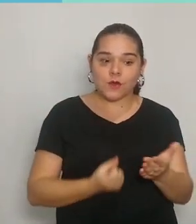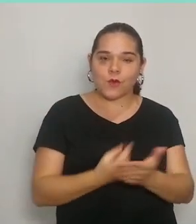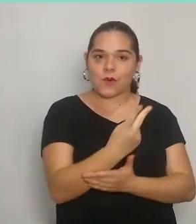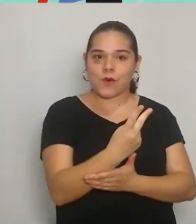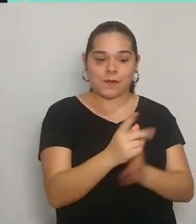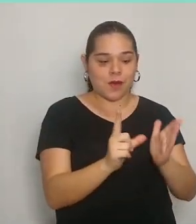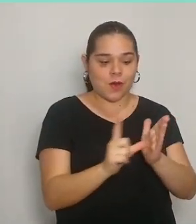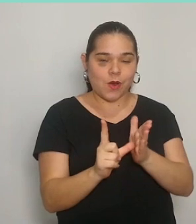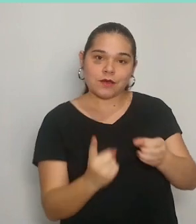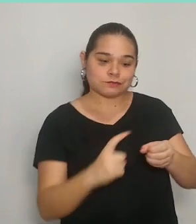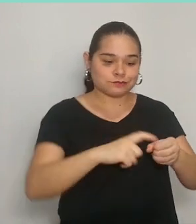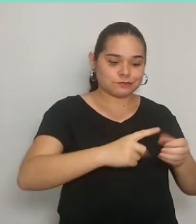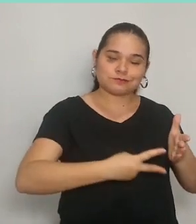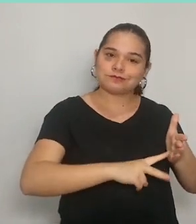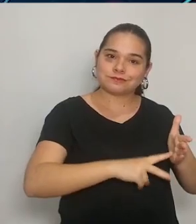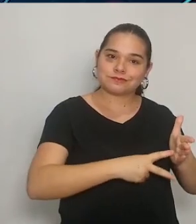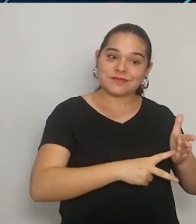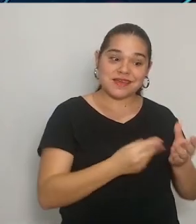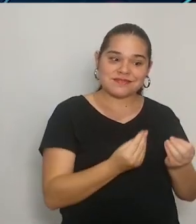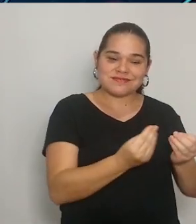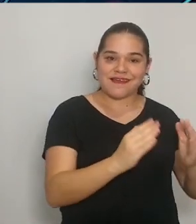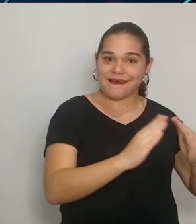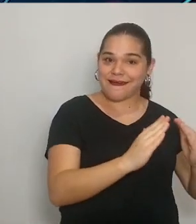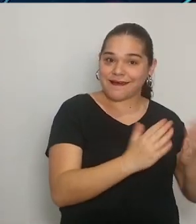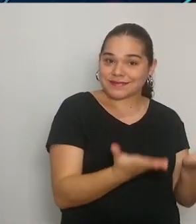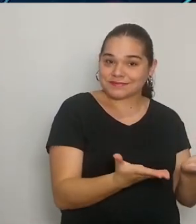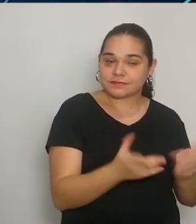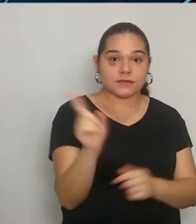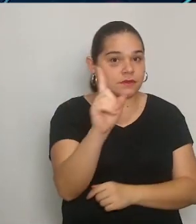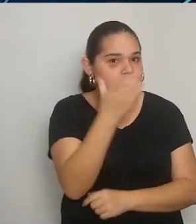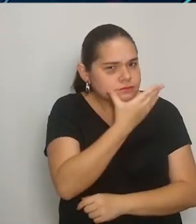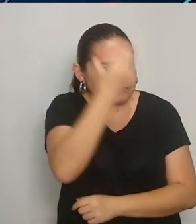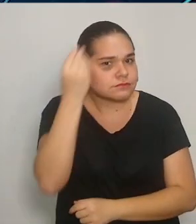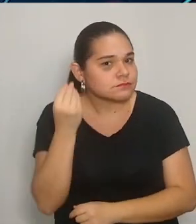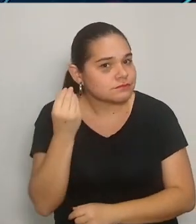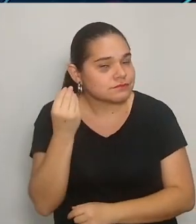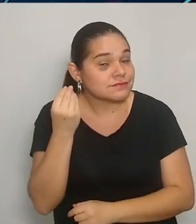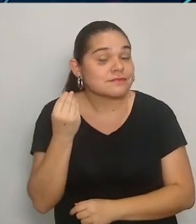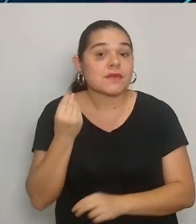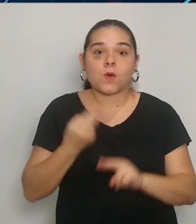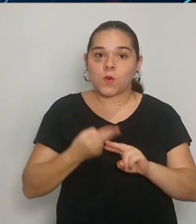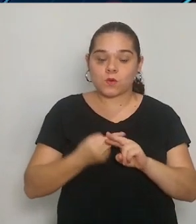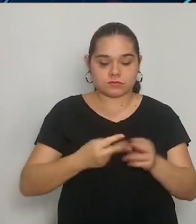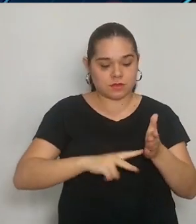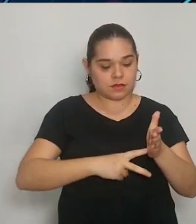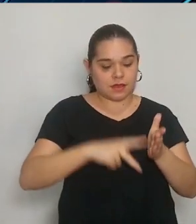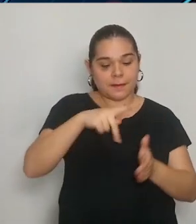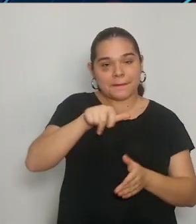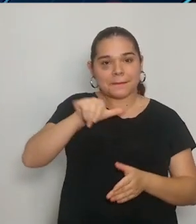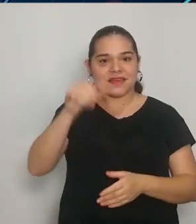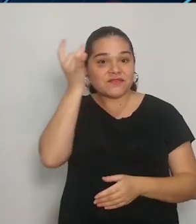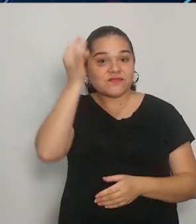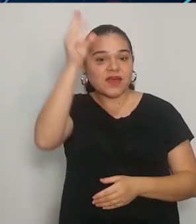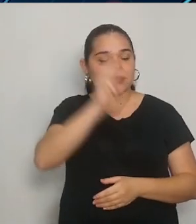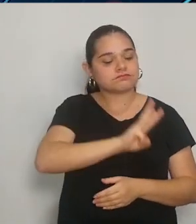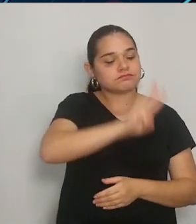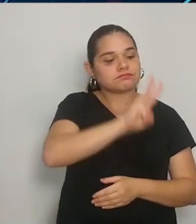Fidelidade que entregam em casa. E não se esqueça, para utilizar seu SMC Pay, basta acessar pelo